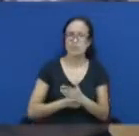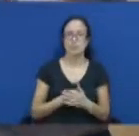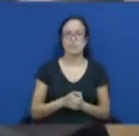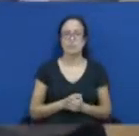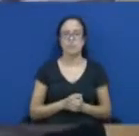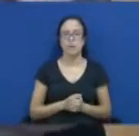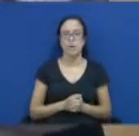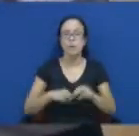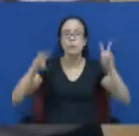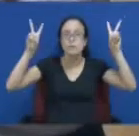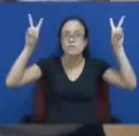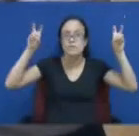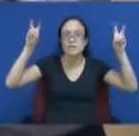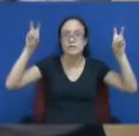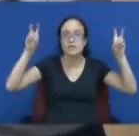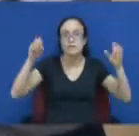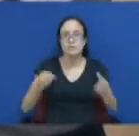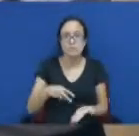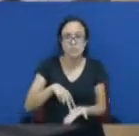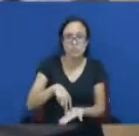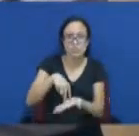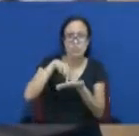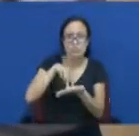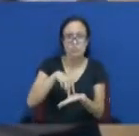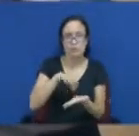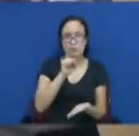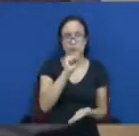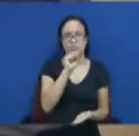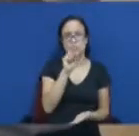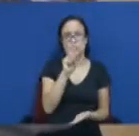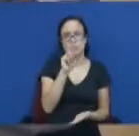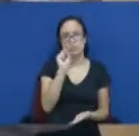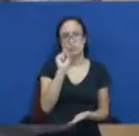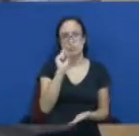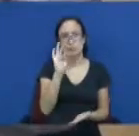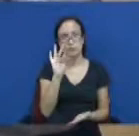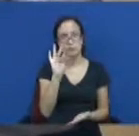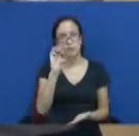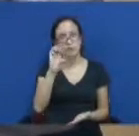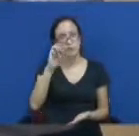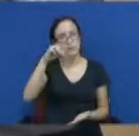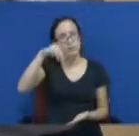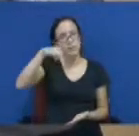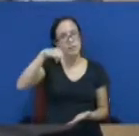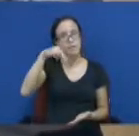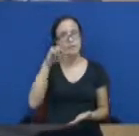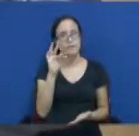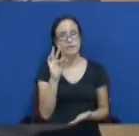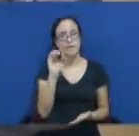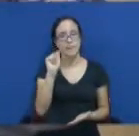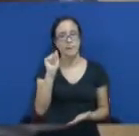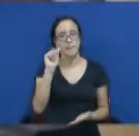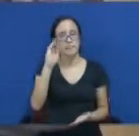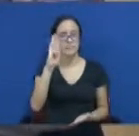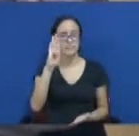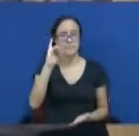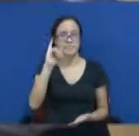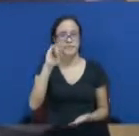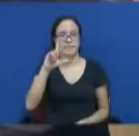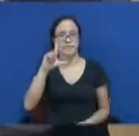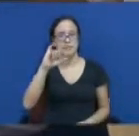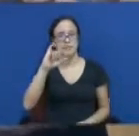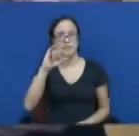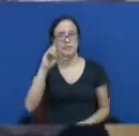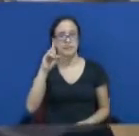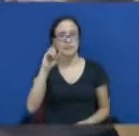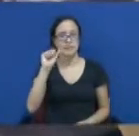da sustentabilidade. Isso nos une. No início da sessão acompanhava a discussão dos vereadores com